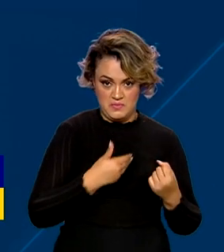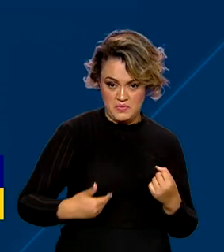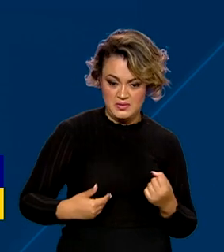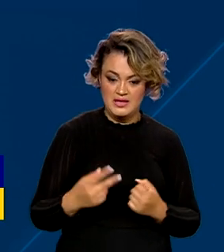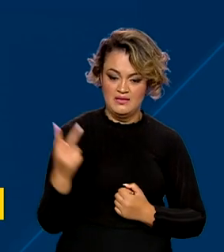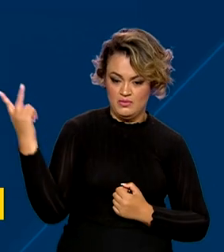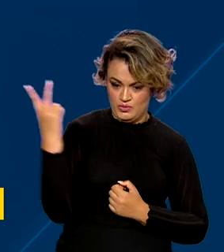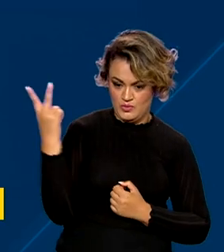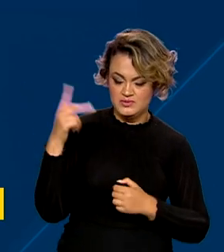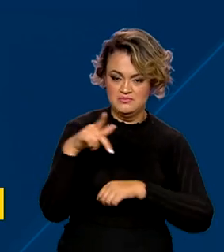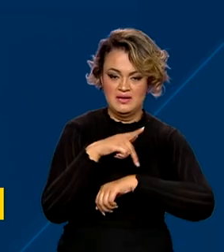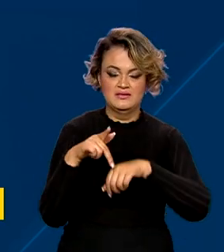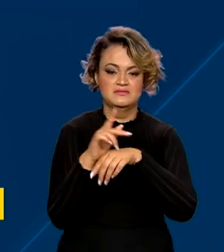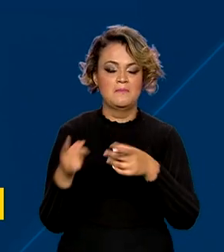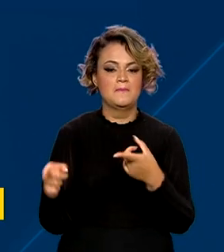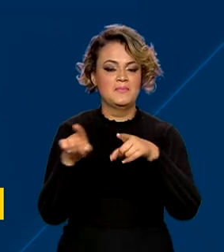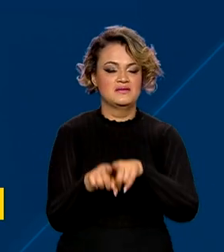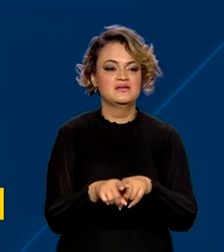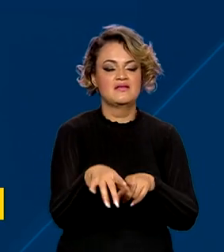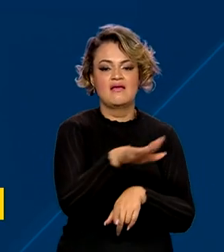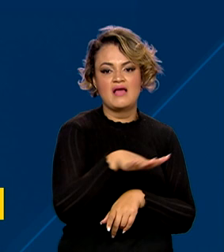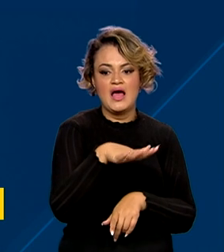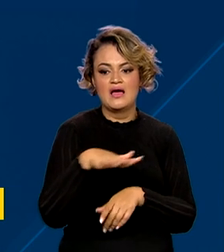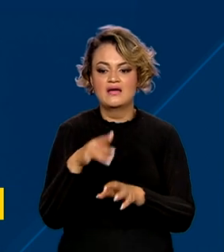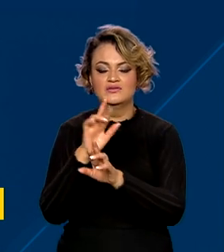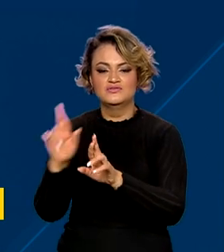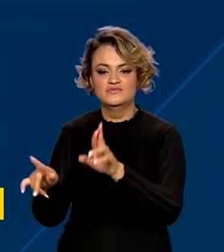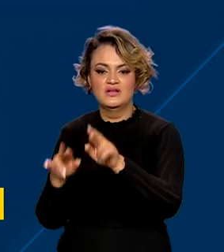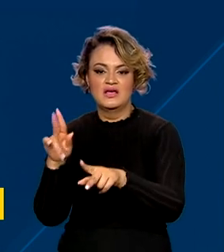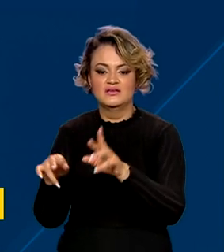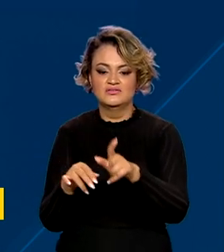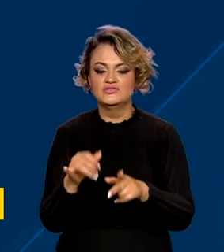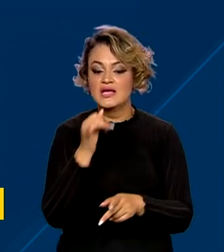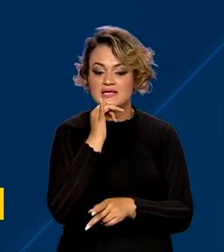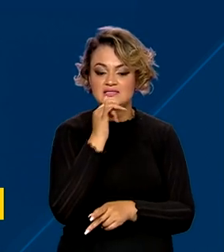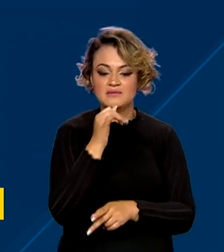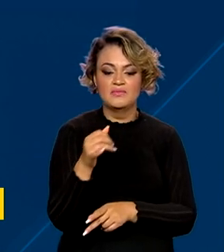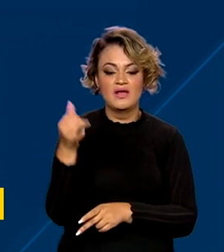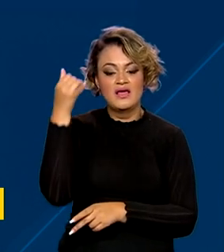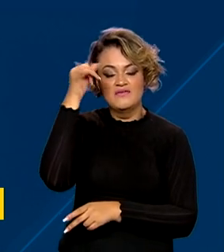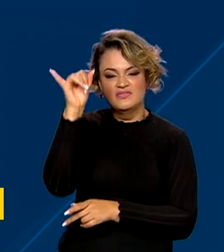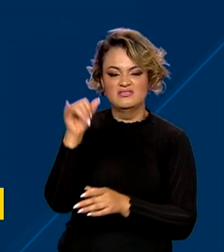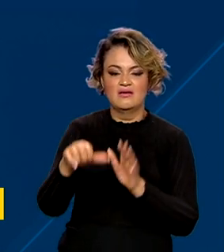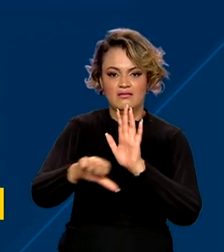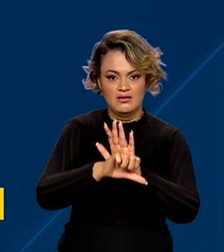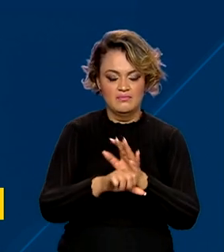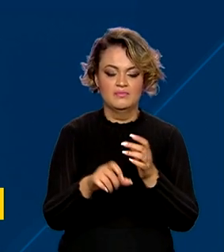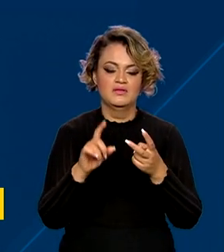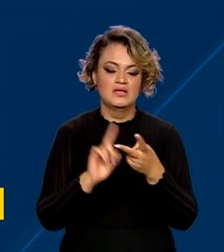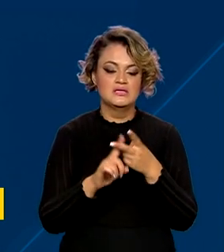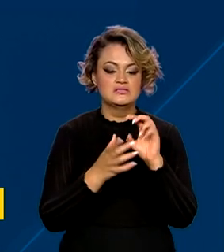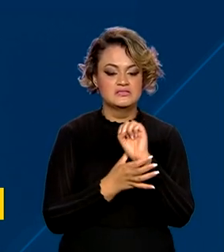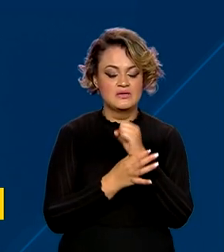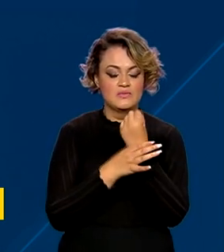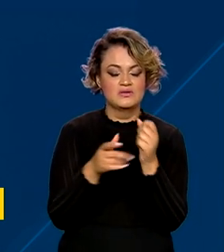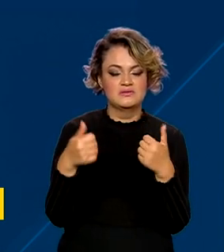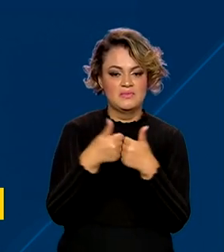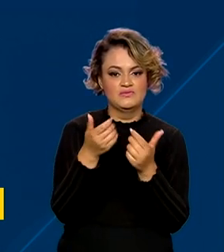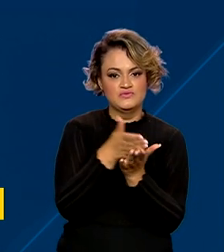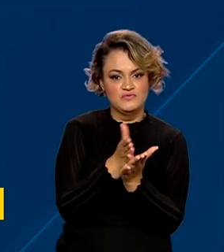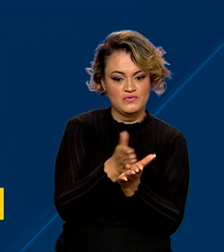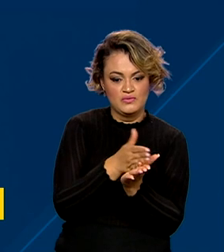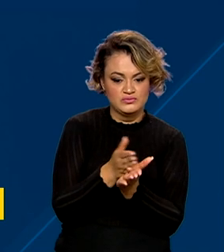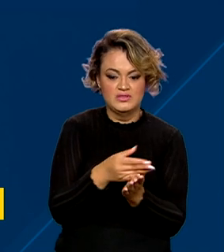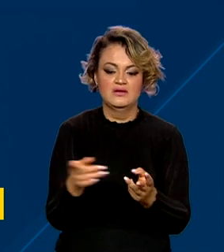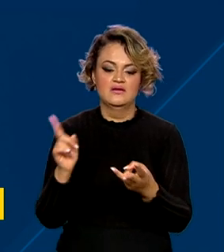Brasil e Portugal terão parcerias em diferentes áreas, como prevenção e combate à criminalidade, segurança de fronteiras e